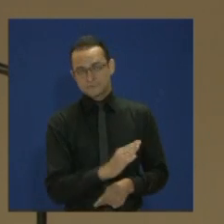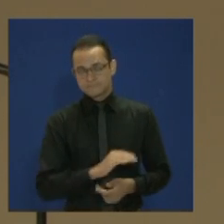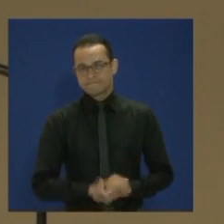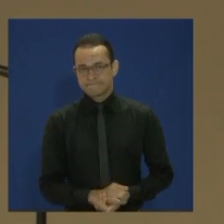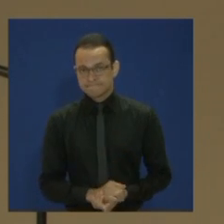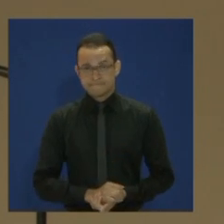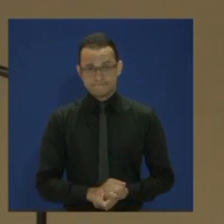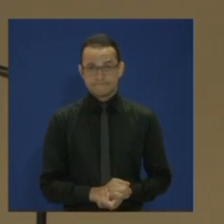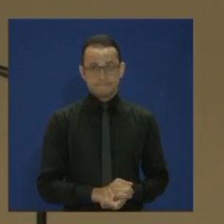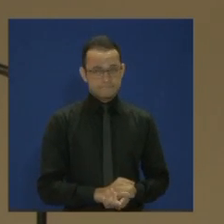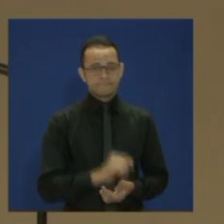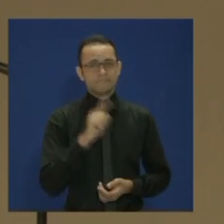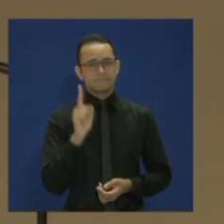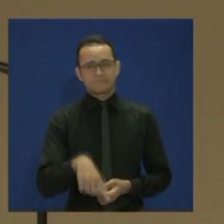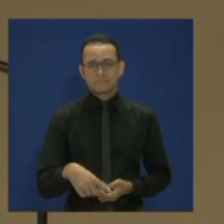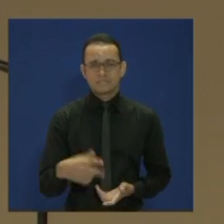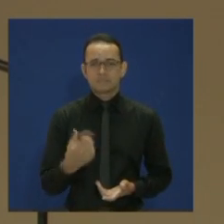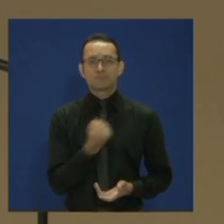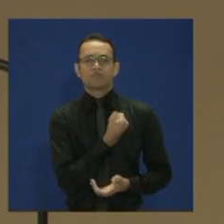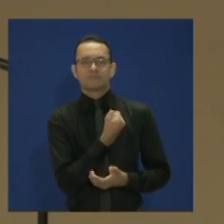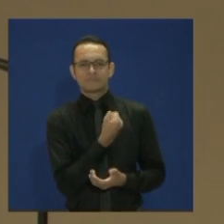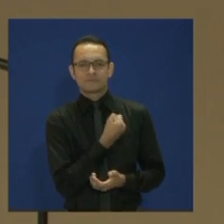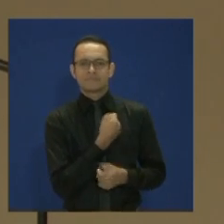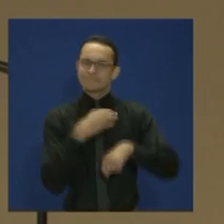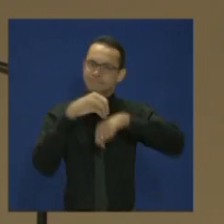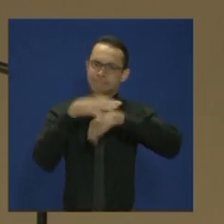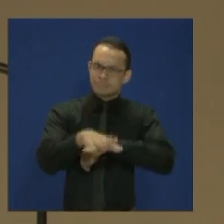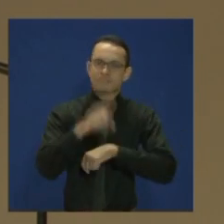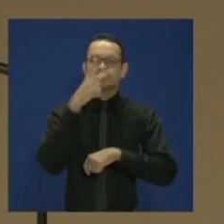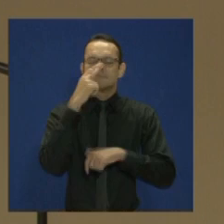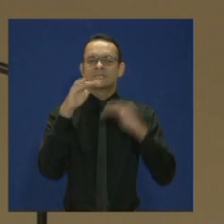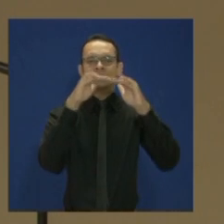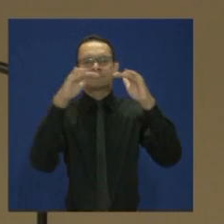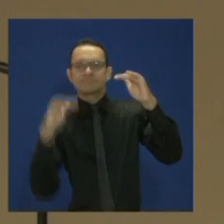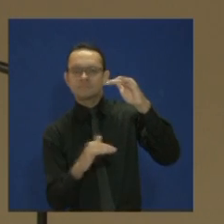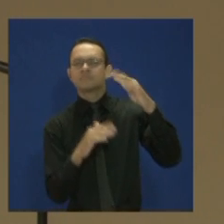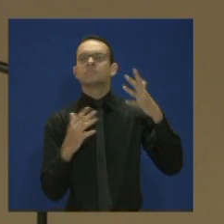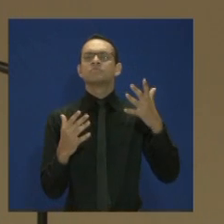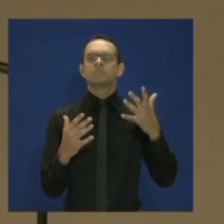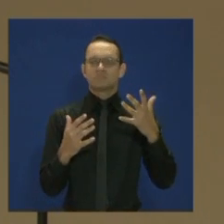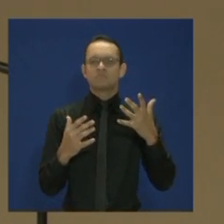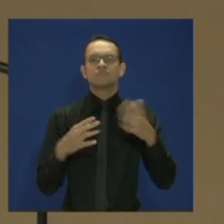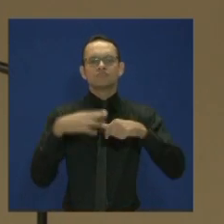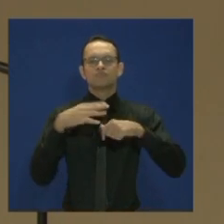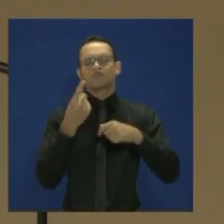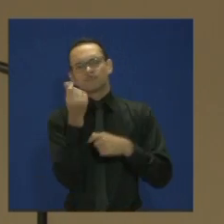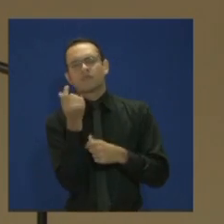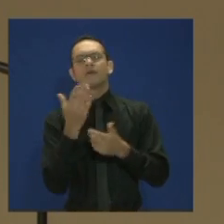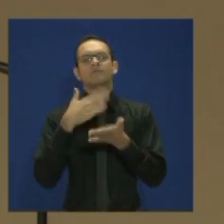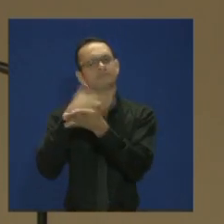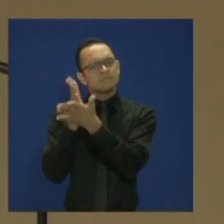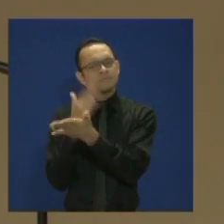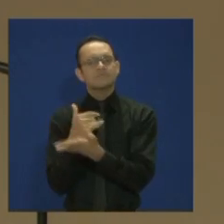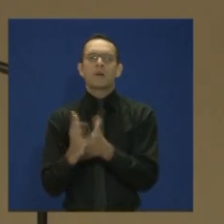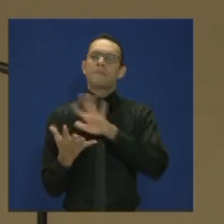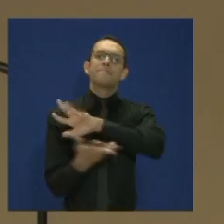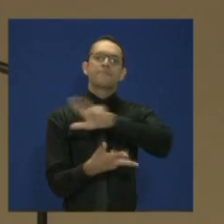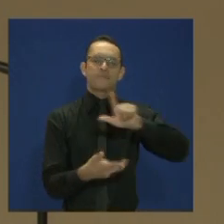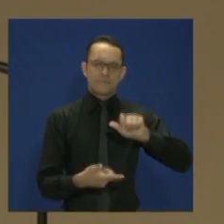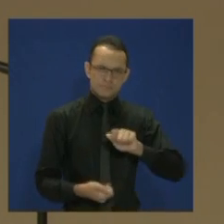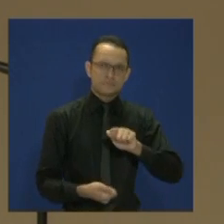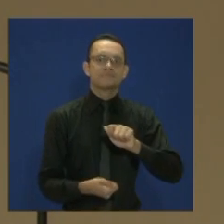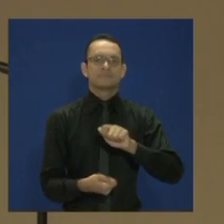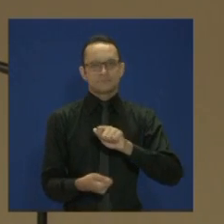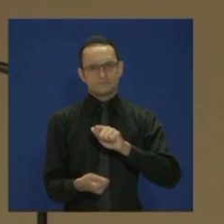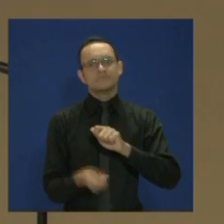estarrecedores da desigualdade da distribuição de renda no mundo, da atrocidade